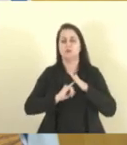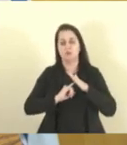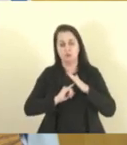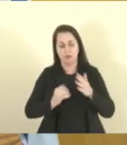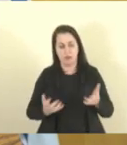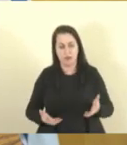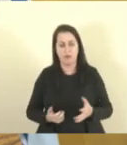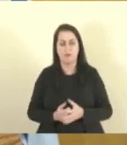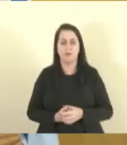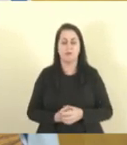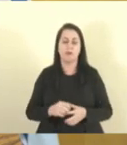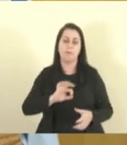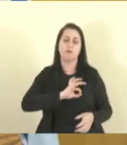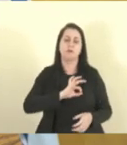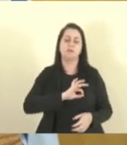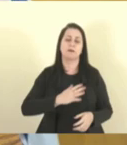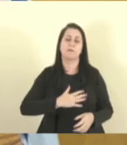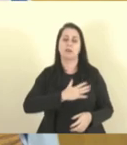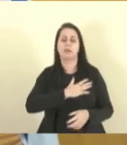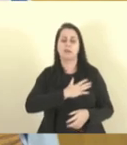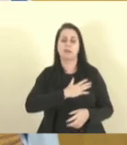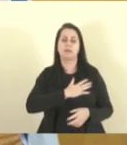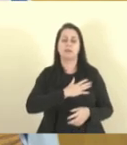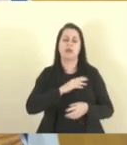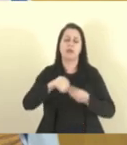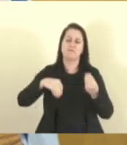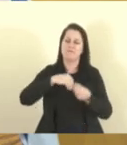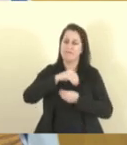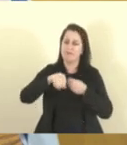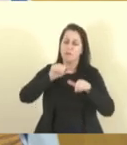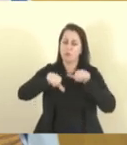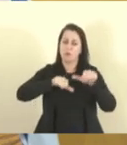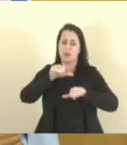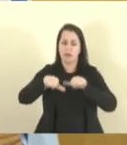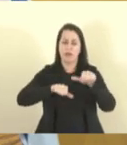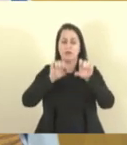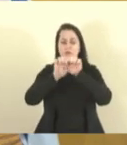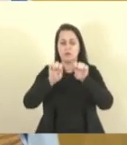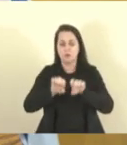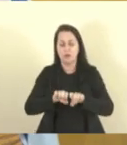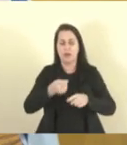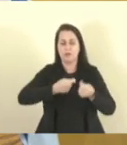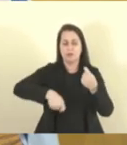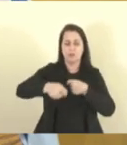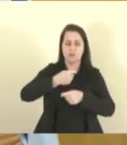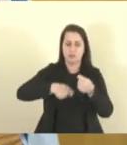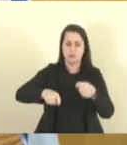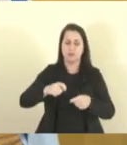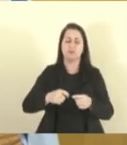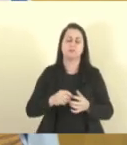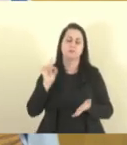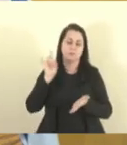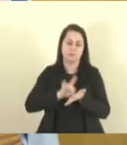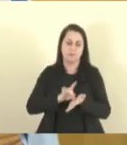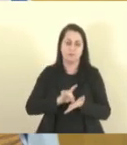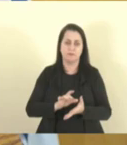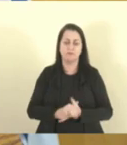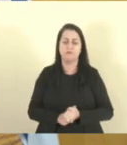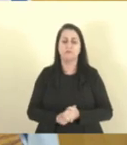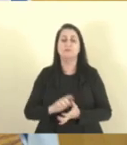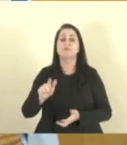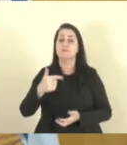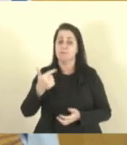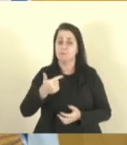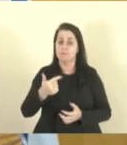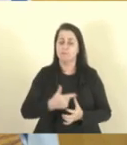da Polícia Militar, dessa reforma administrativa seja implementada com brevidade. O segundo assunto